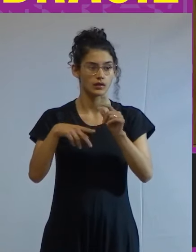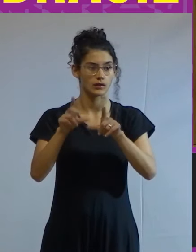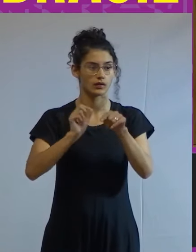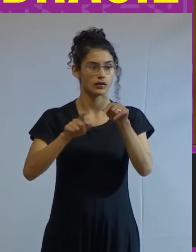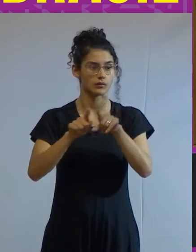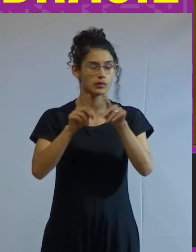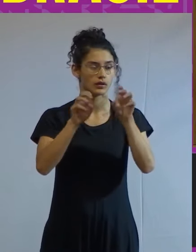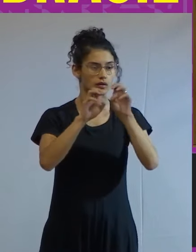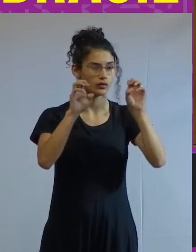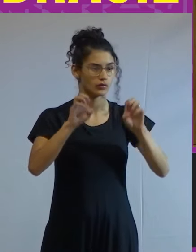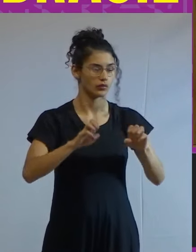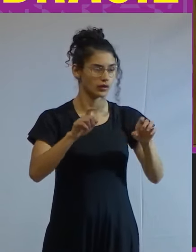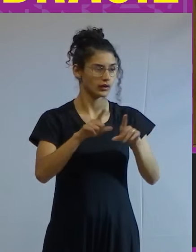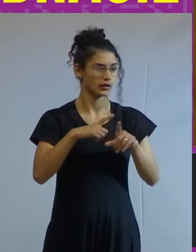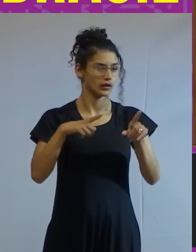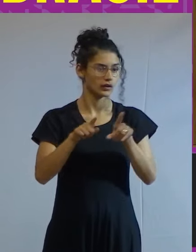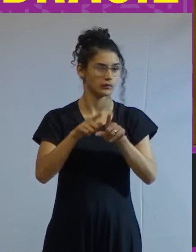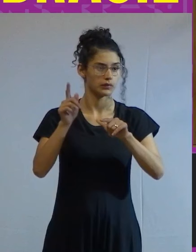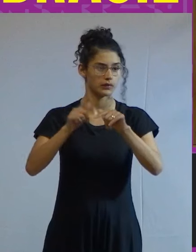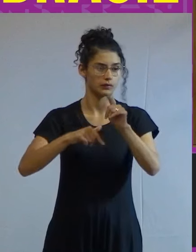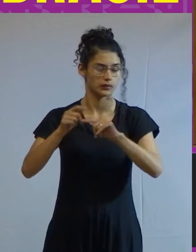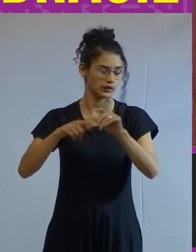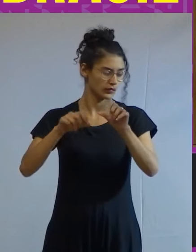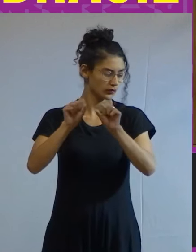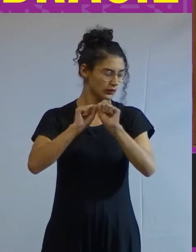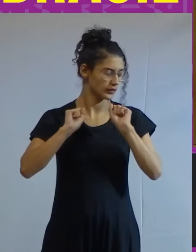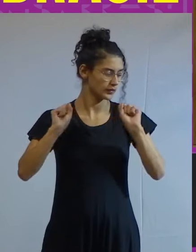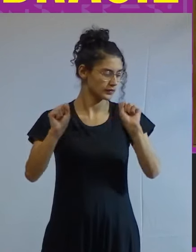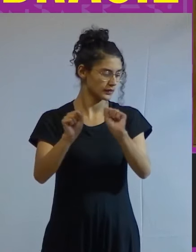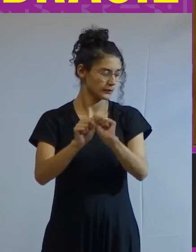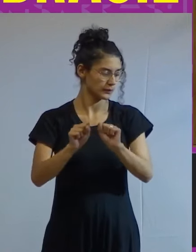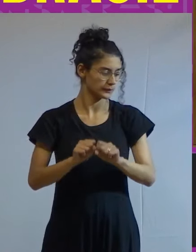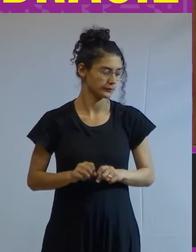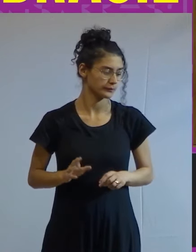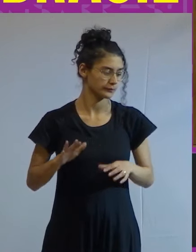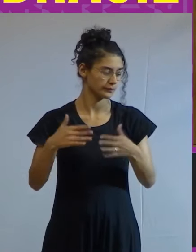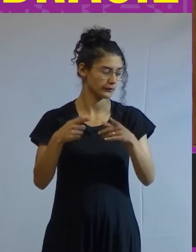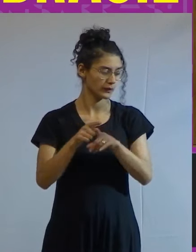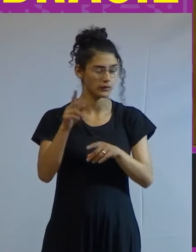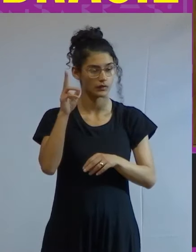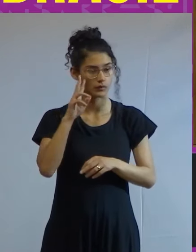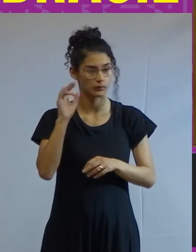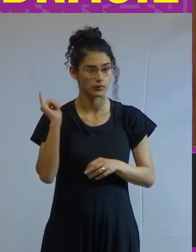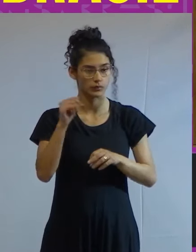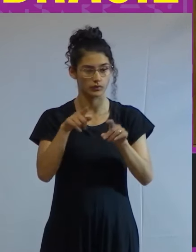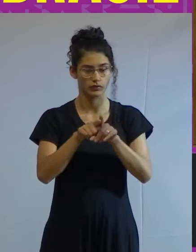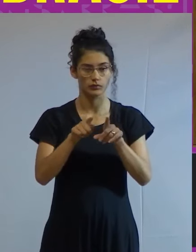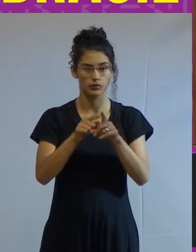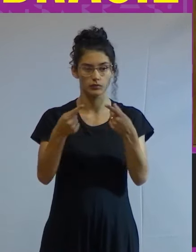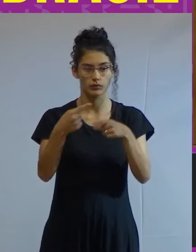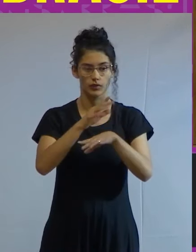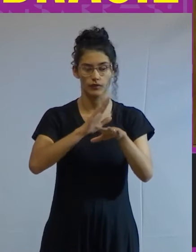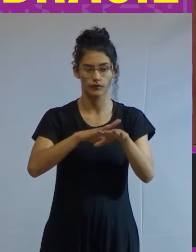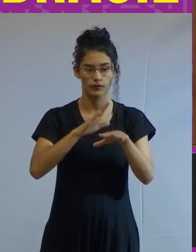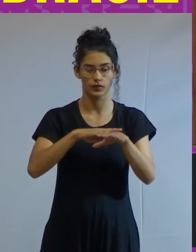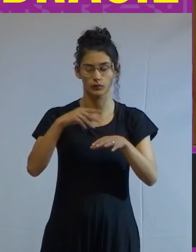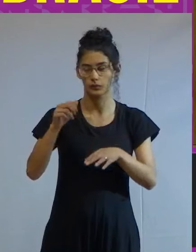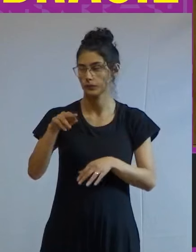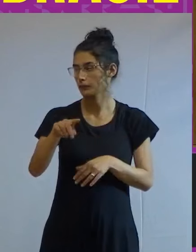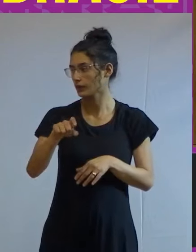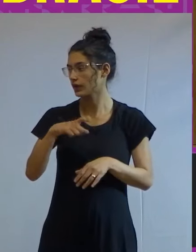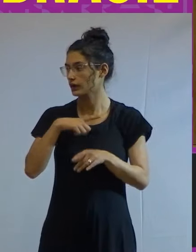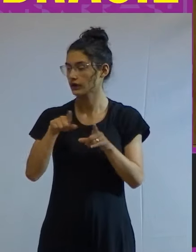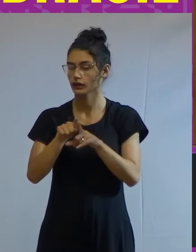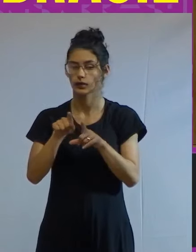estruturais da reprodução material do sistema por fim vale lembrar que a contraposição feita por Marx entre a